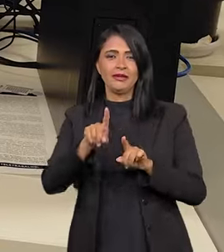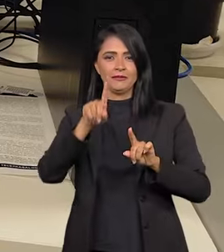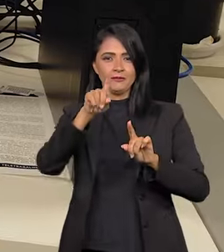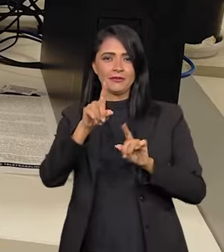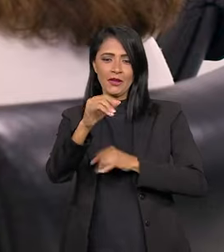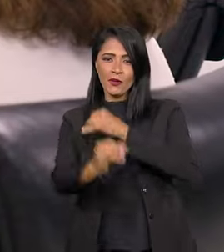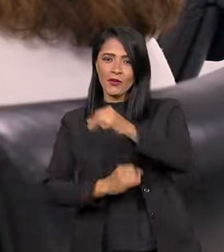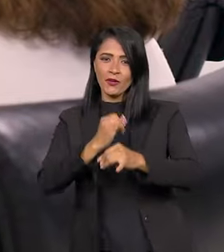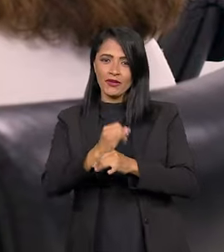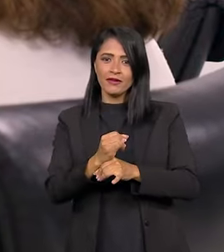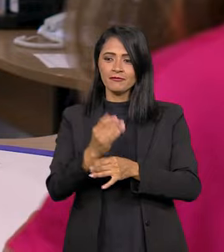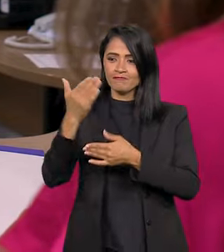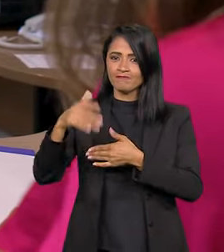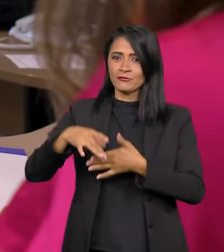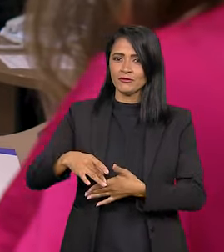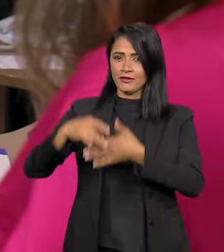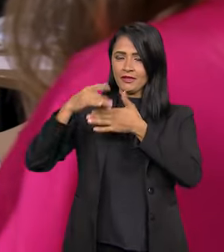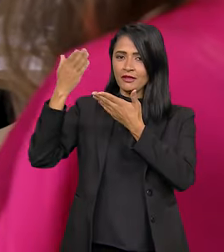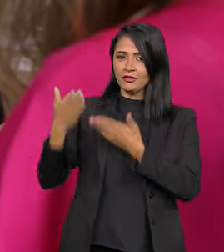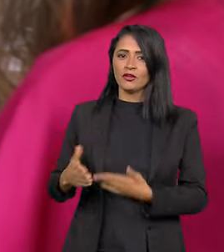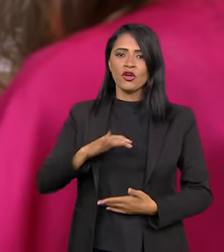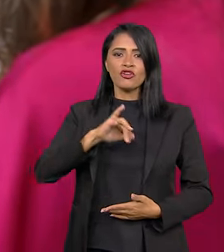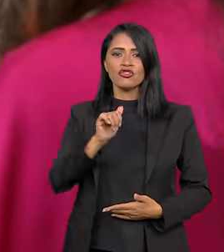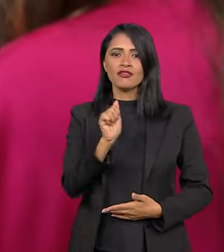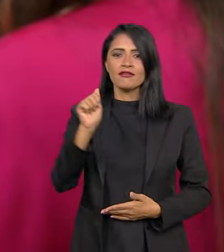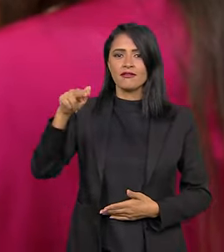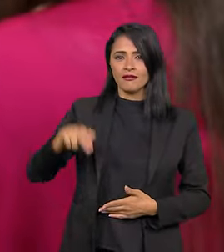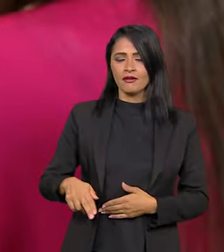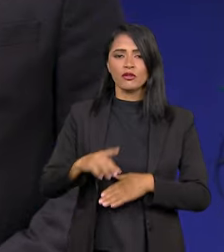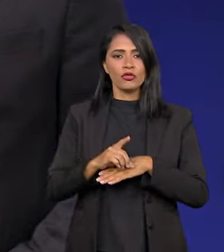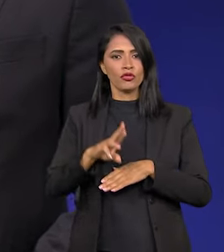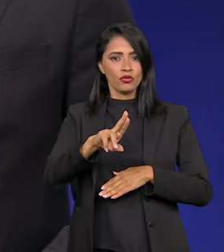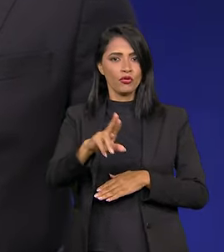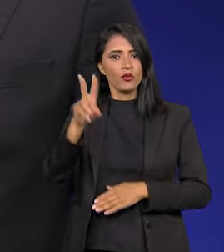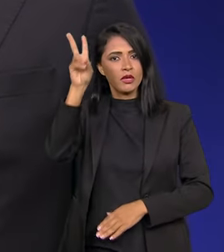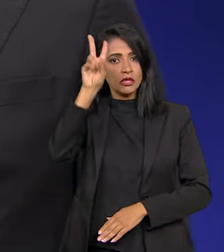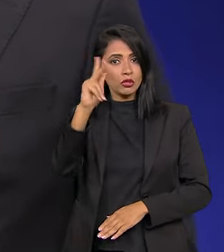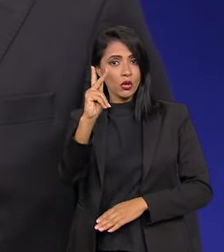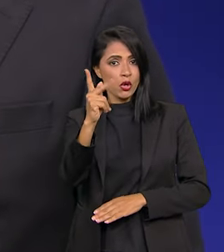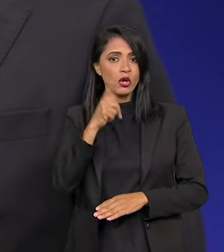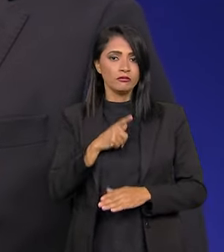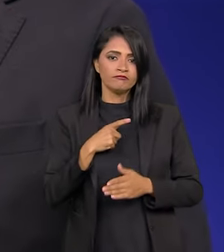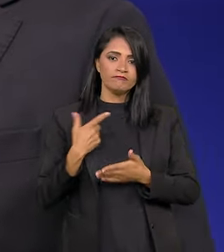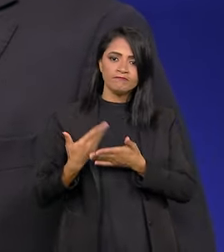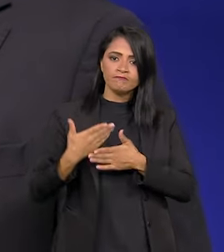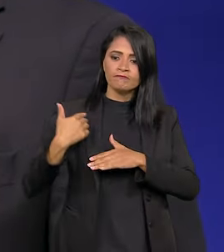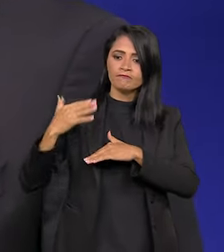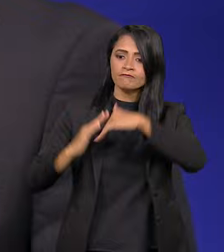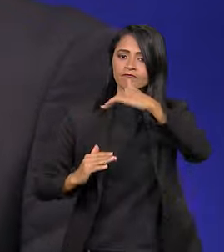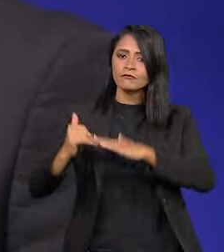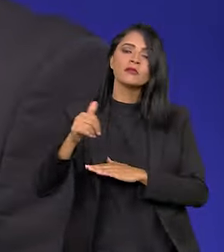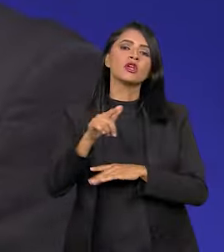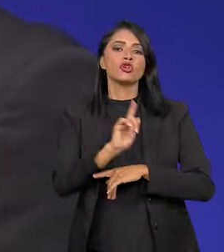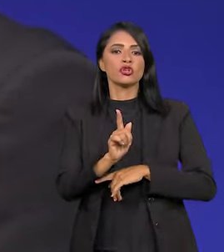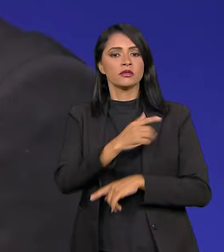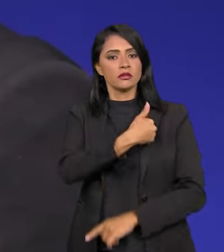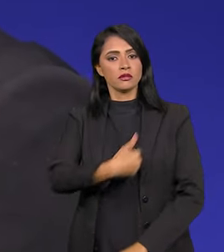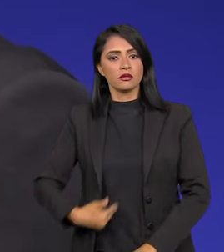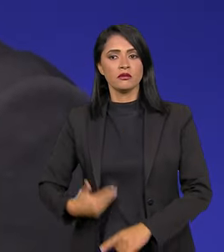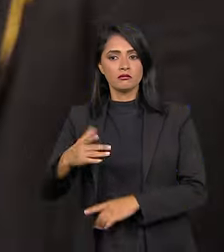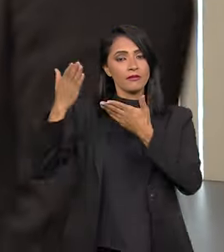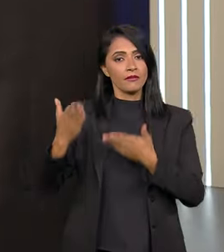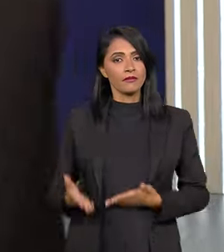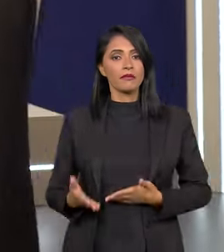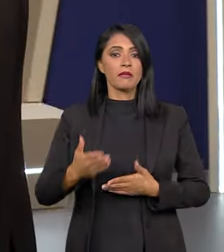conteúdo online. No comando da instituição está Jean Lima, doutor em História e com uma sólida carreira em gestão